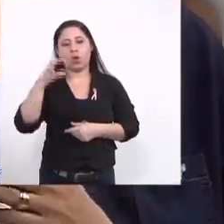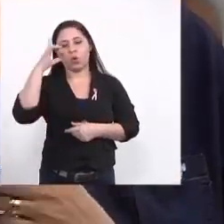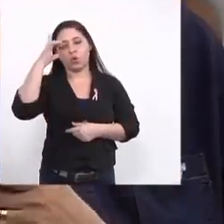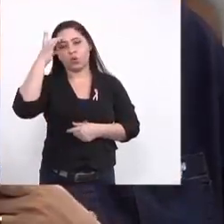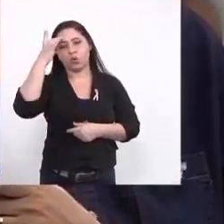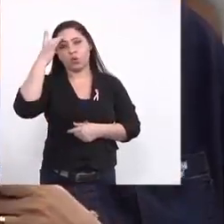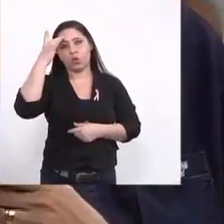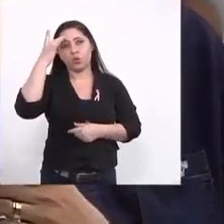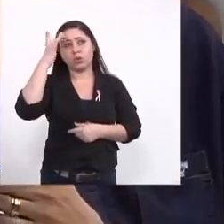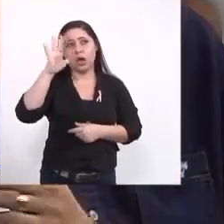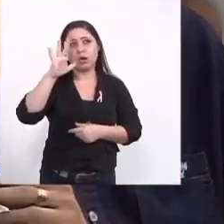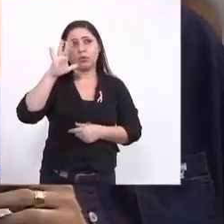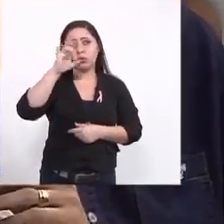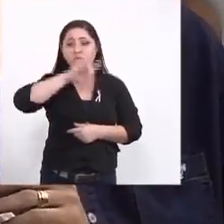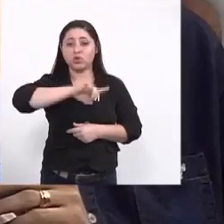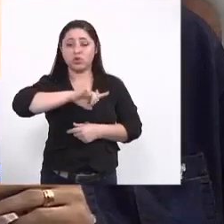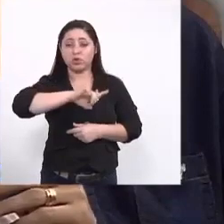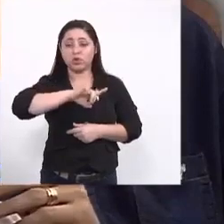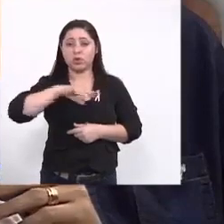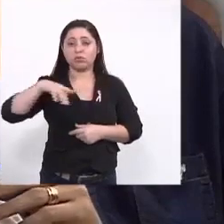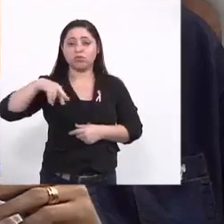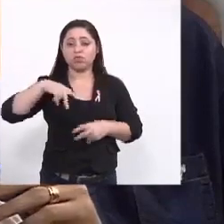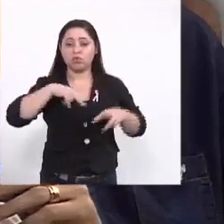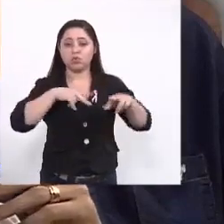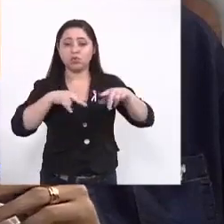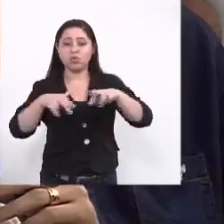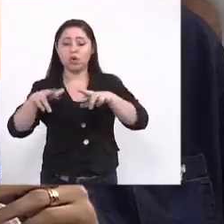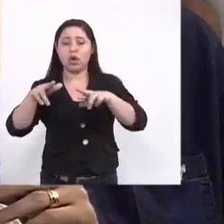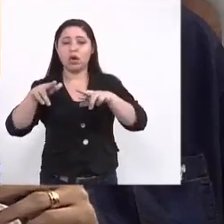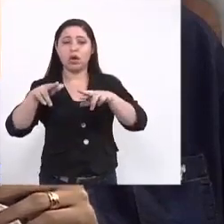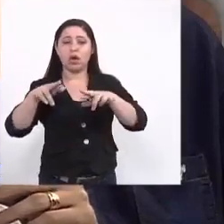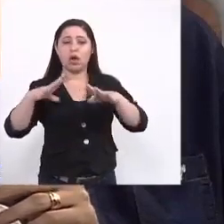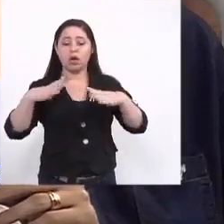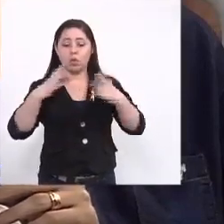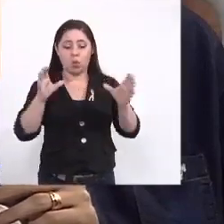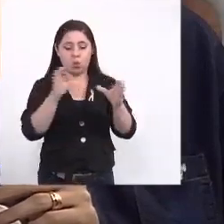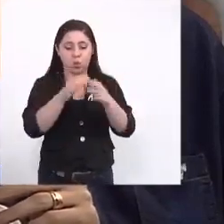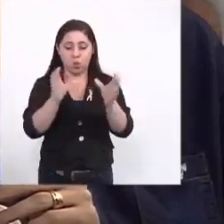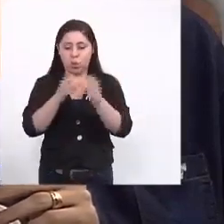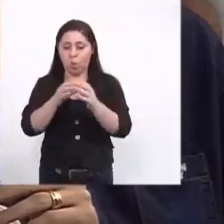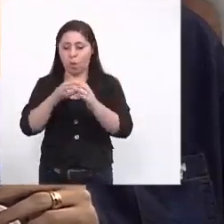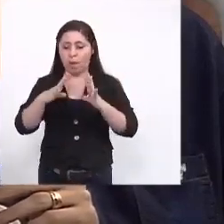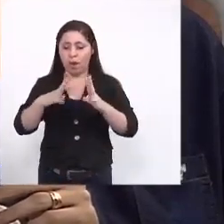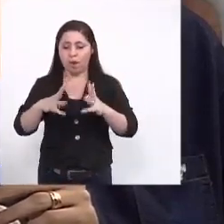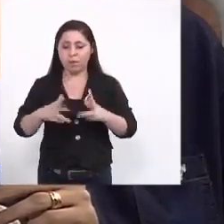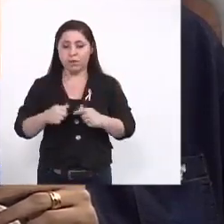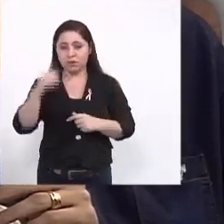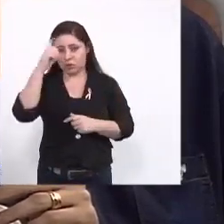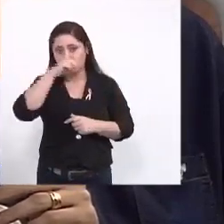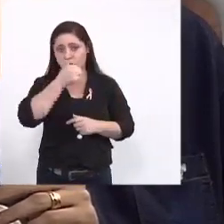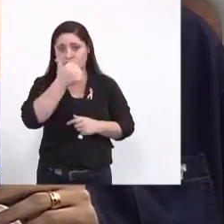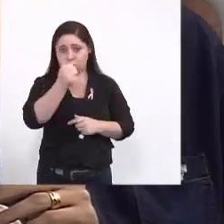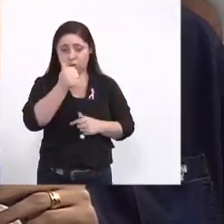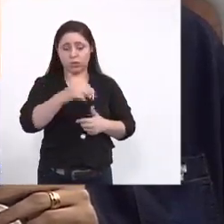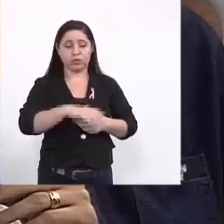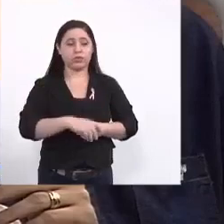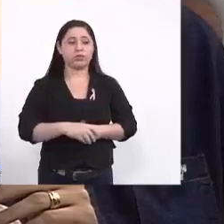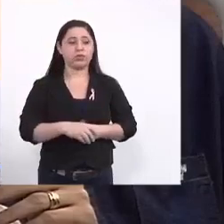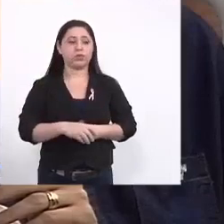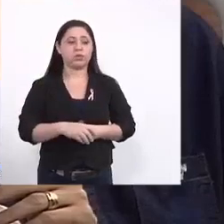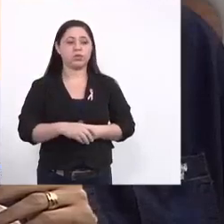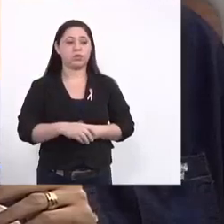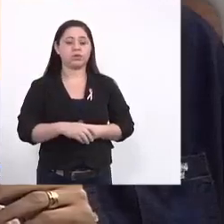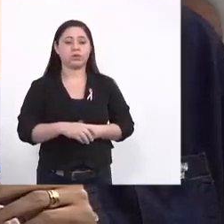ainda dessa caminhada o mutirão provavelmente vai ser a partir do dia 11 essa é a